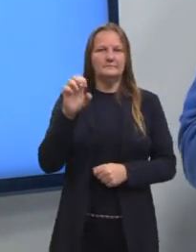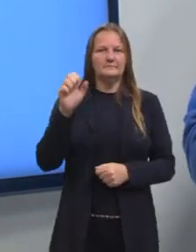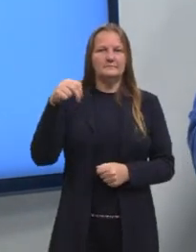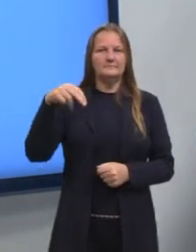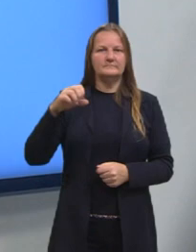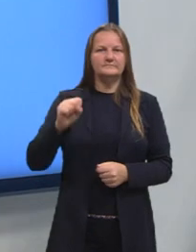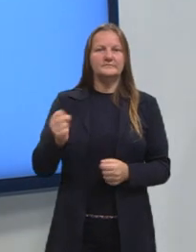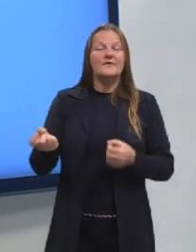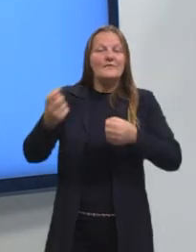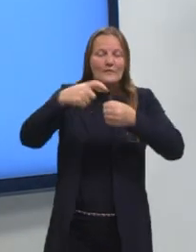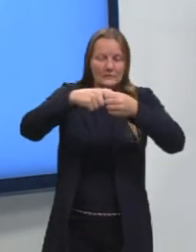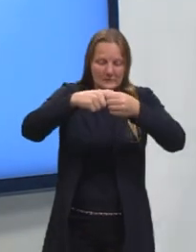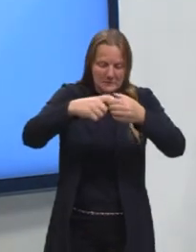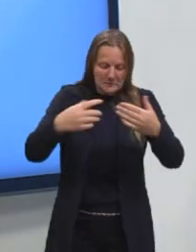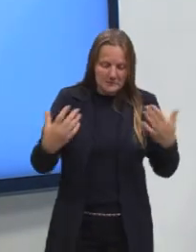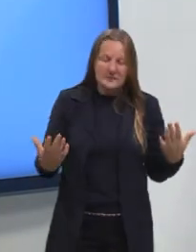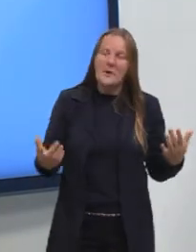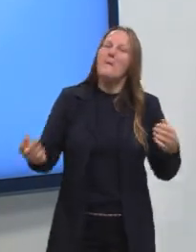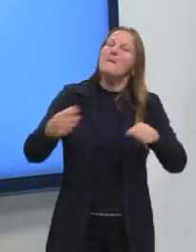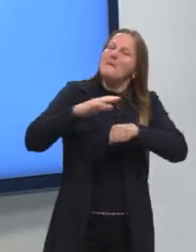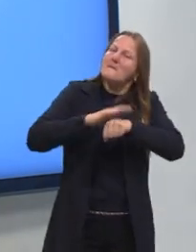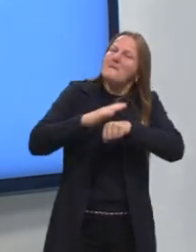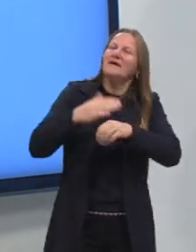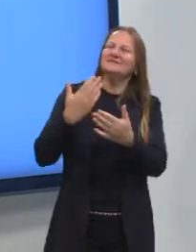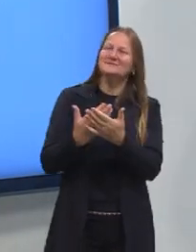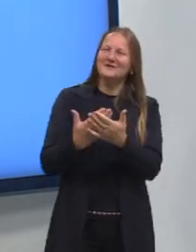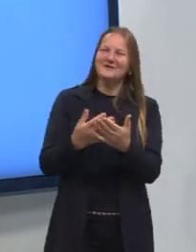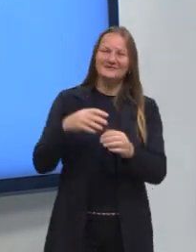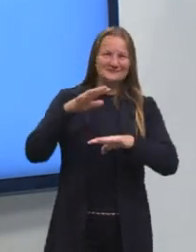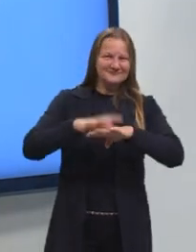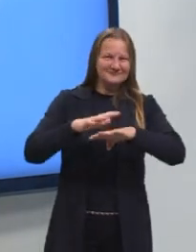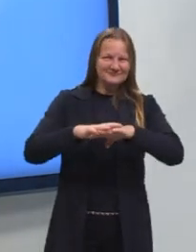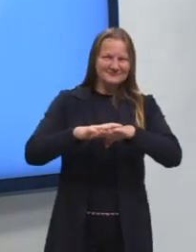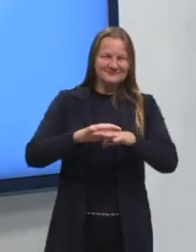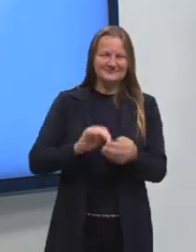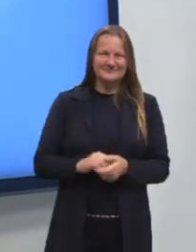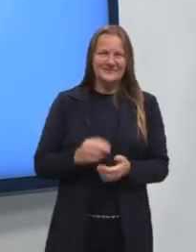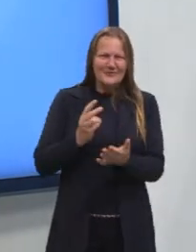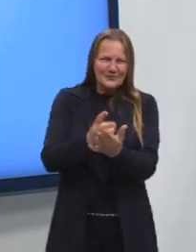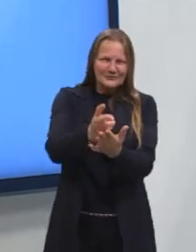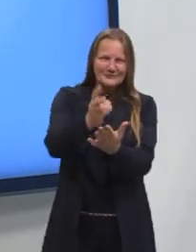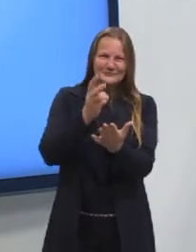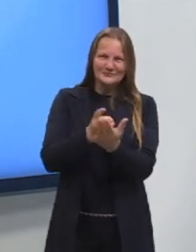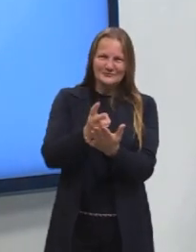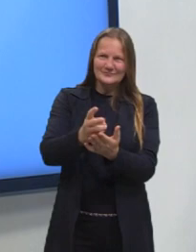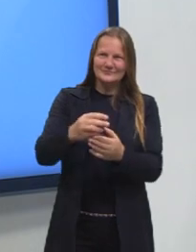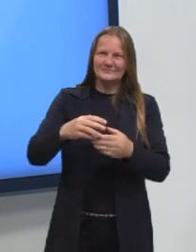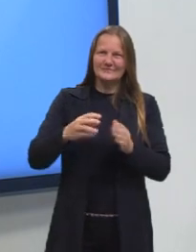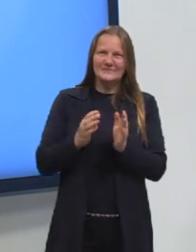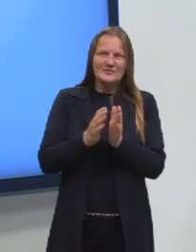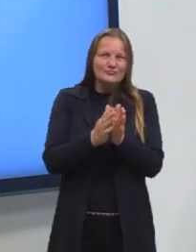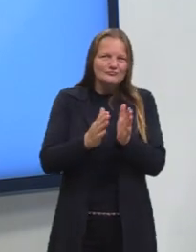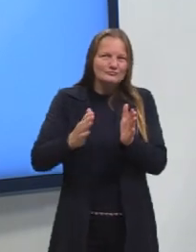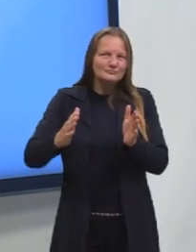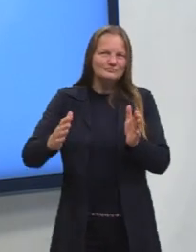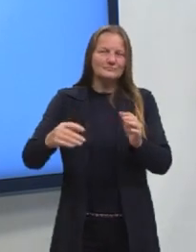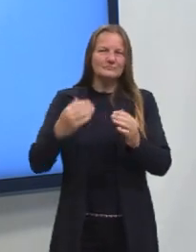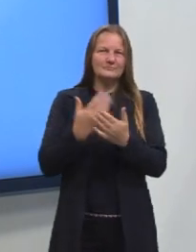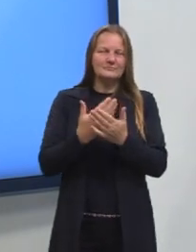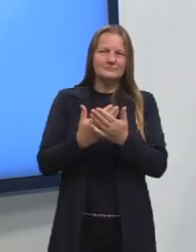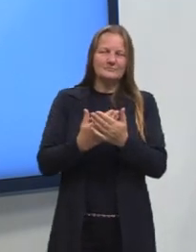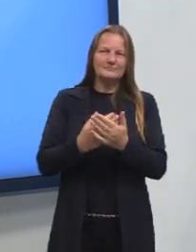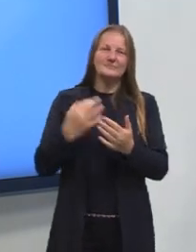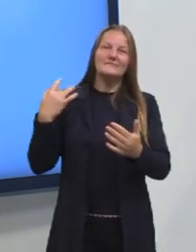Voltamos então para mais uma aula de matemática, dando continuidade a essa sequência de aula que nós temos aí.